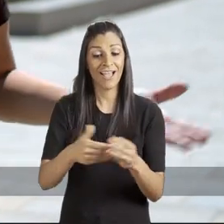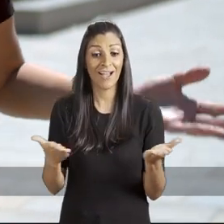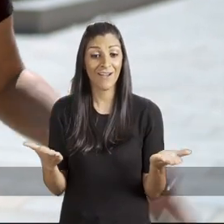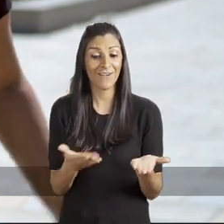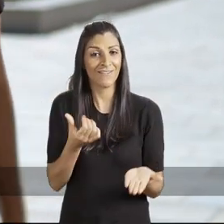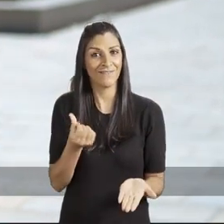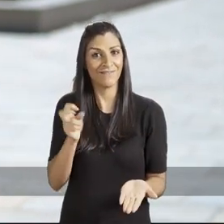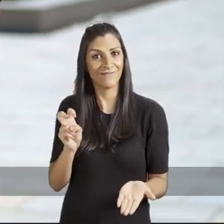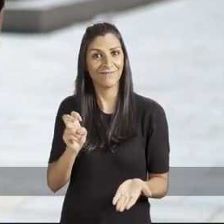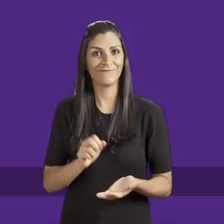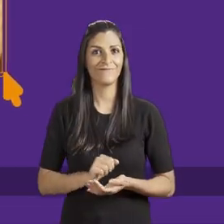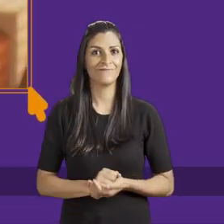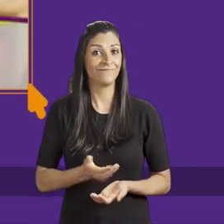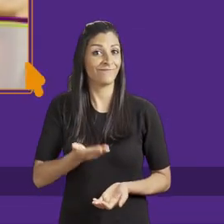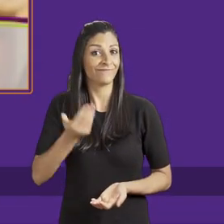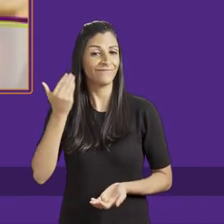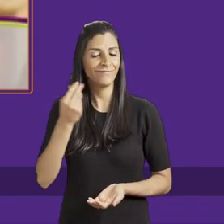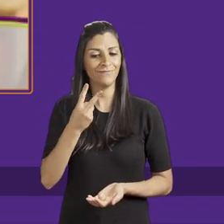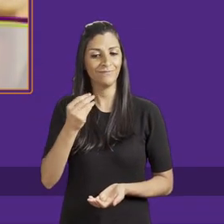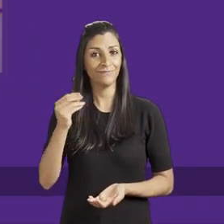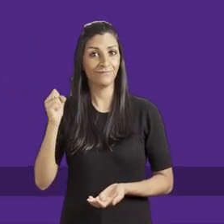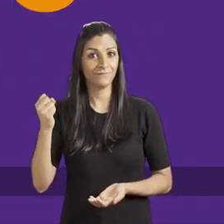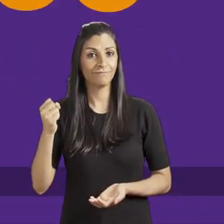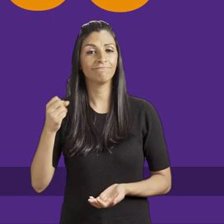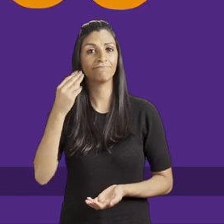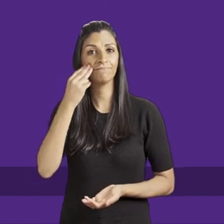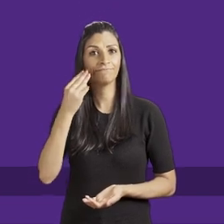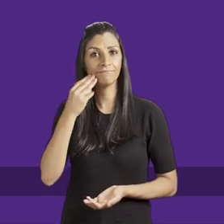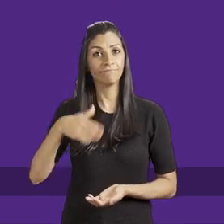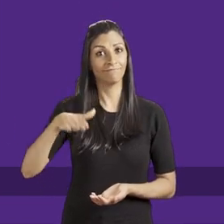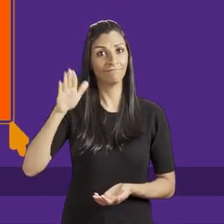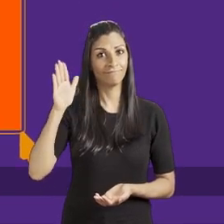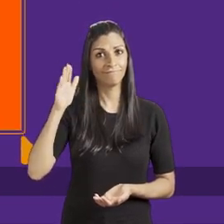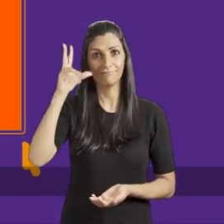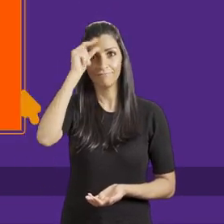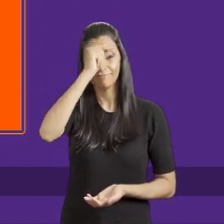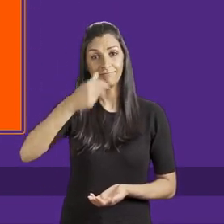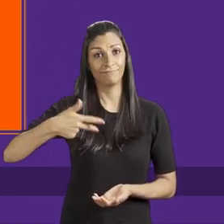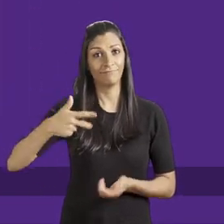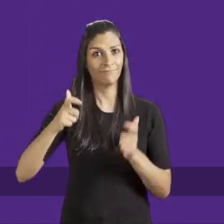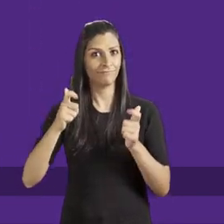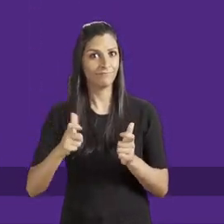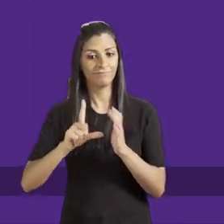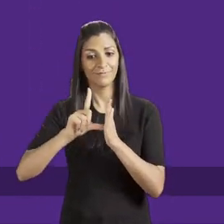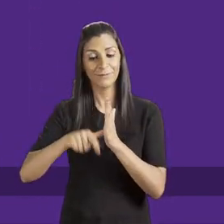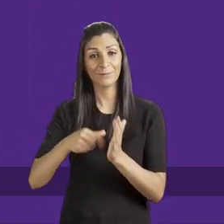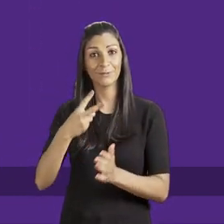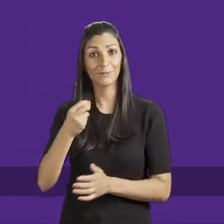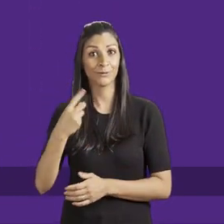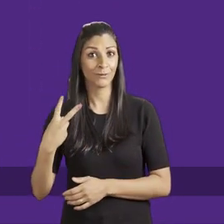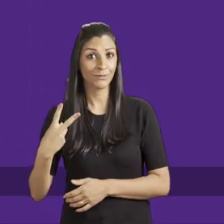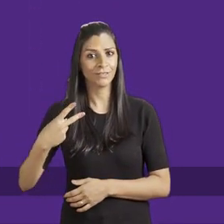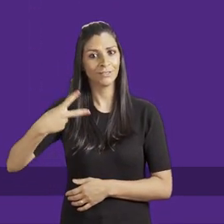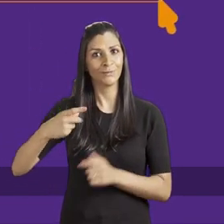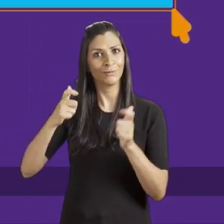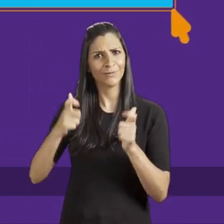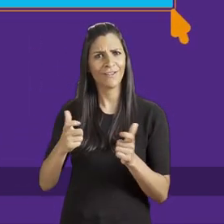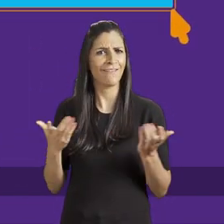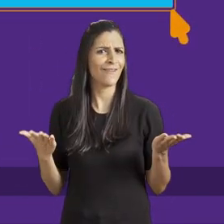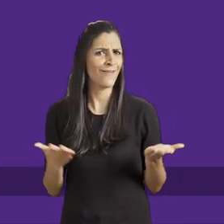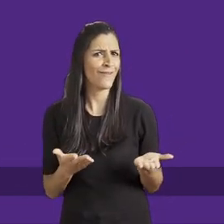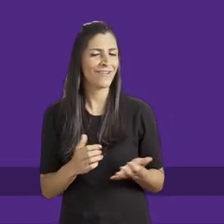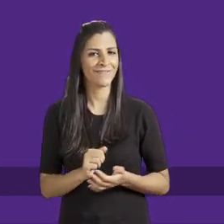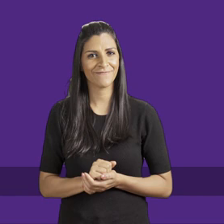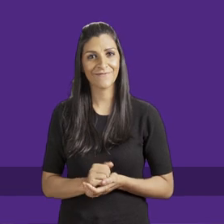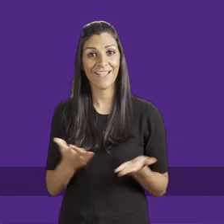votar. Agora é 65. Em 2008, Manuela foi candidata a prefeita e ficou em terceiro lugar. Em 2012, ficou em segundo.